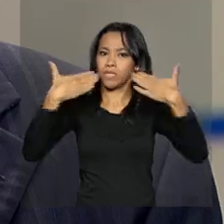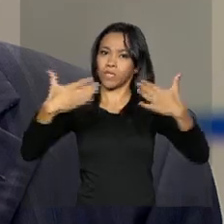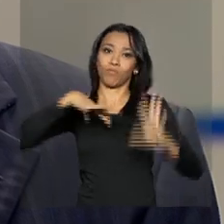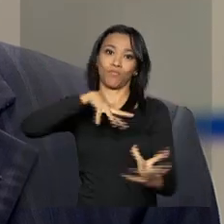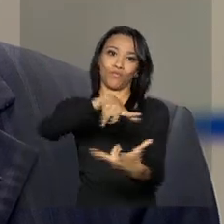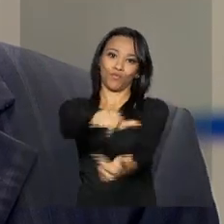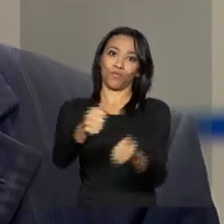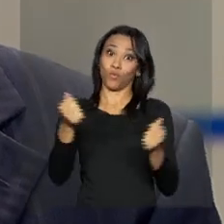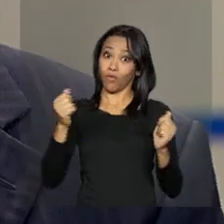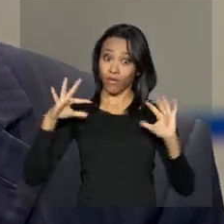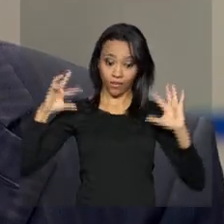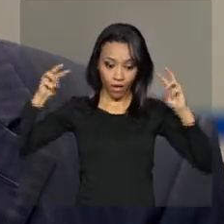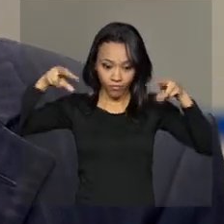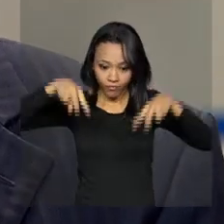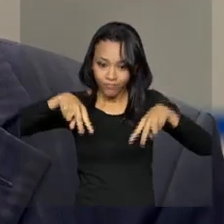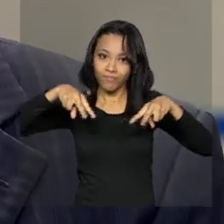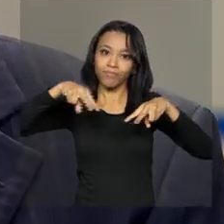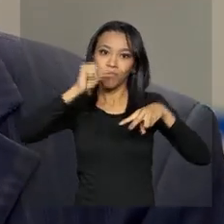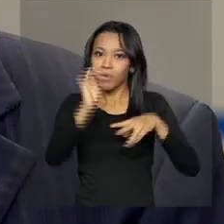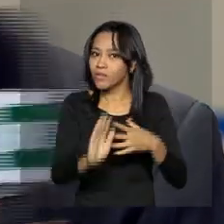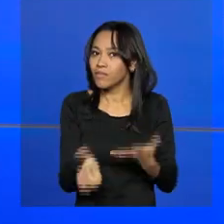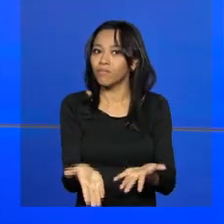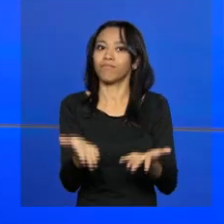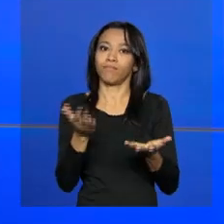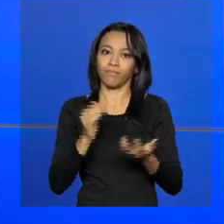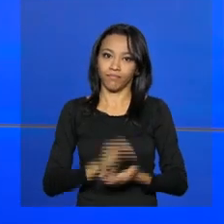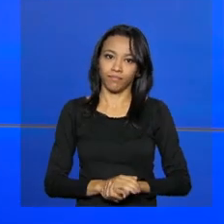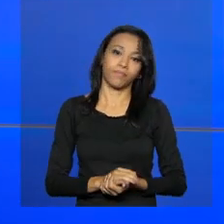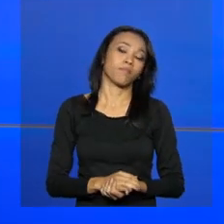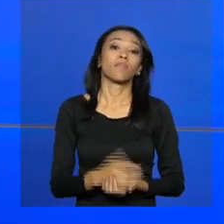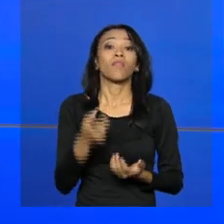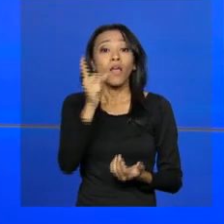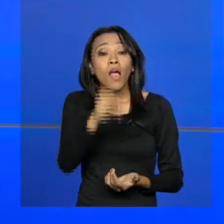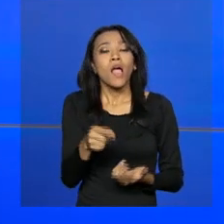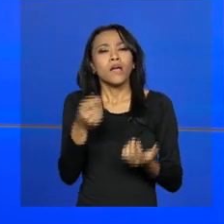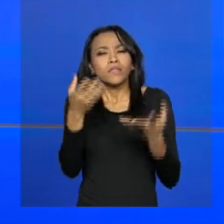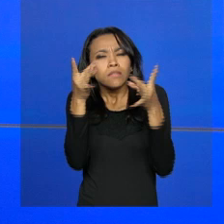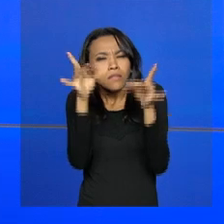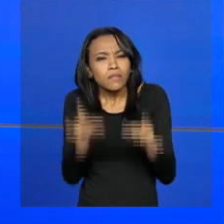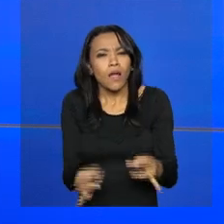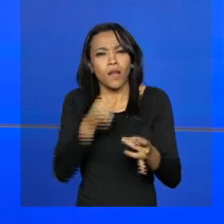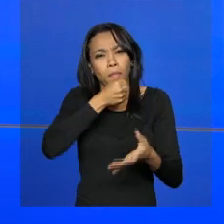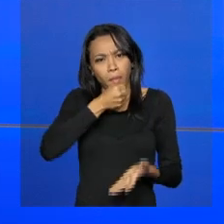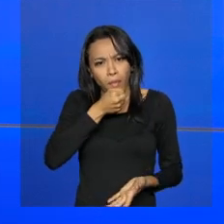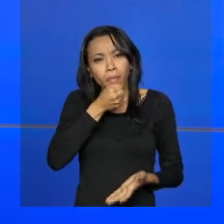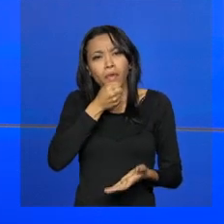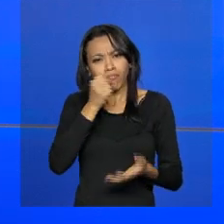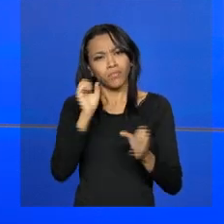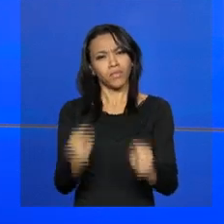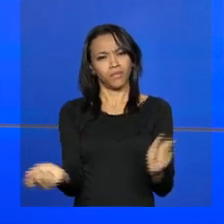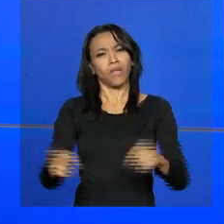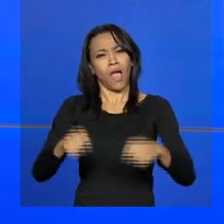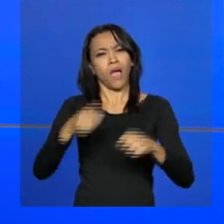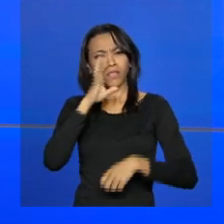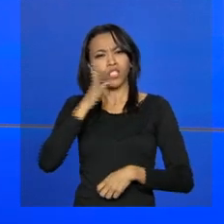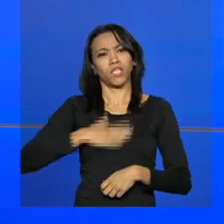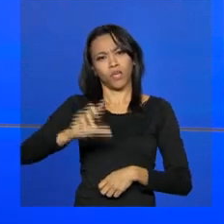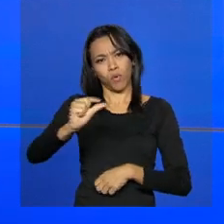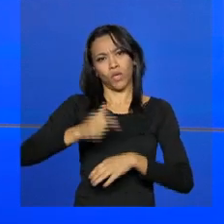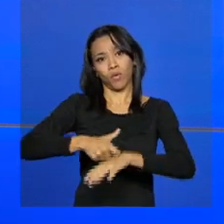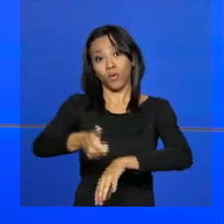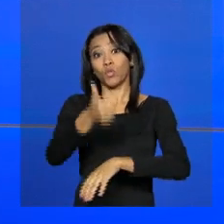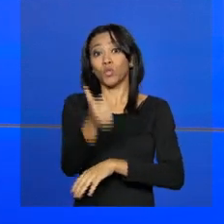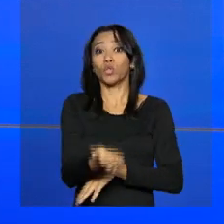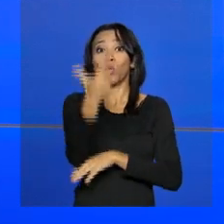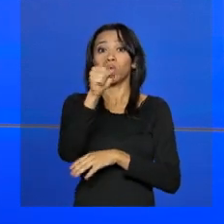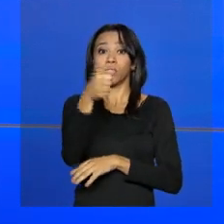todos os olhos do mundo vão estar voltados para o nosso país. A entrevista completa do ministro do Esporte você assiste hoje, daqui a pouquinho, ao meio-dia